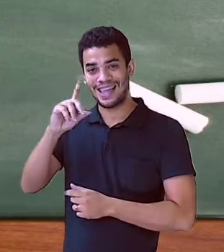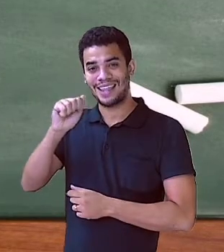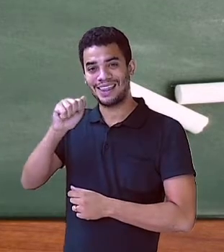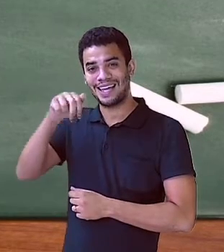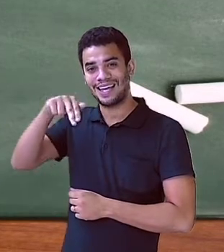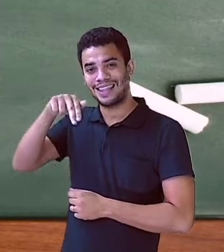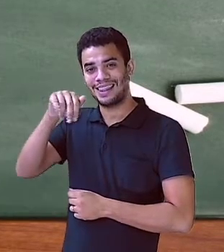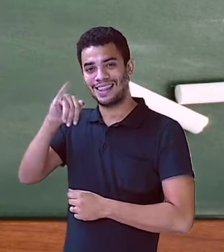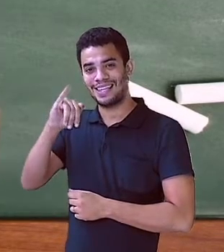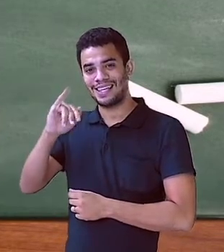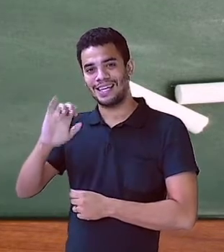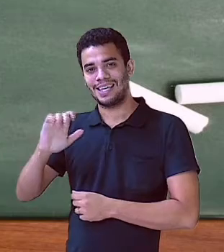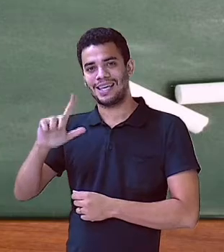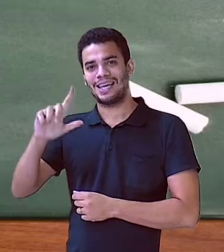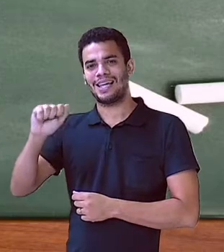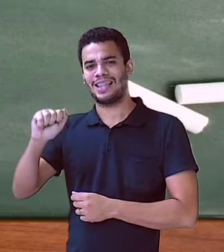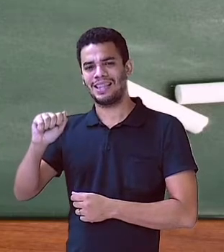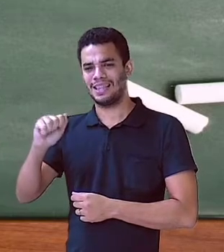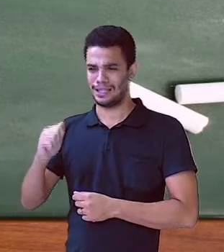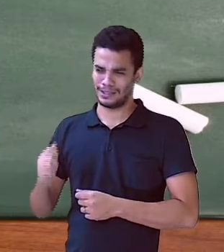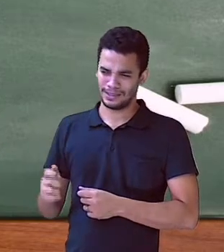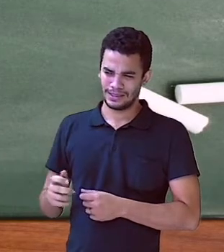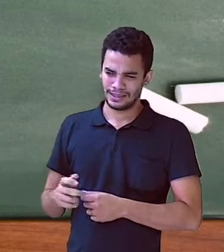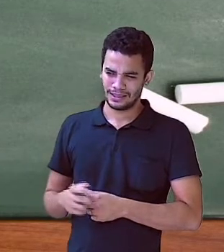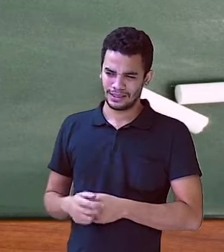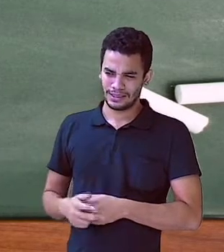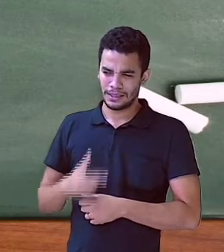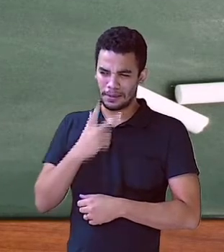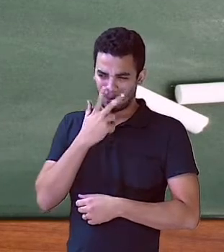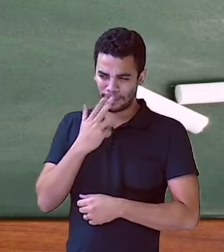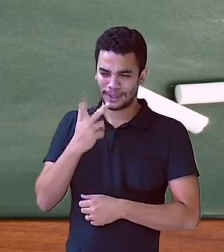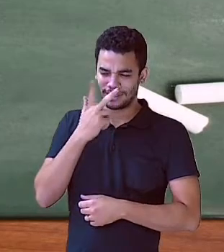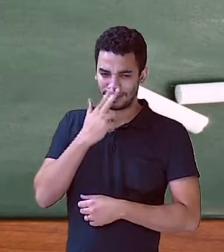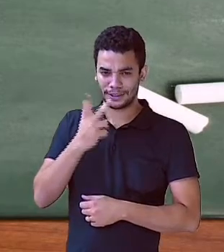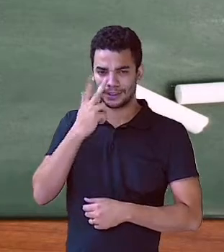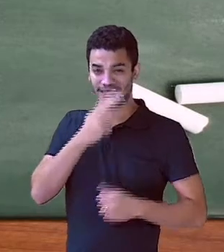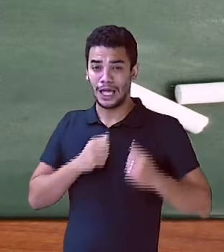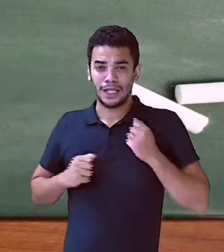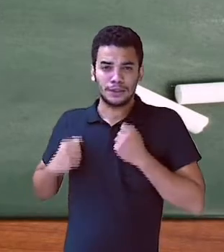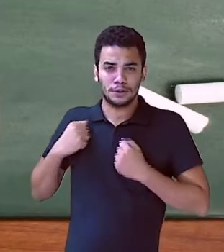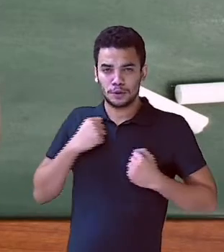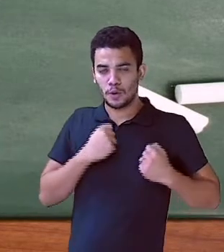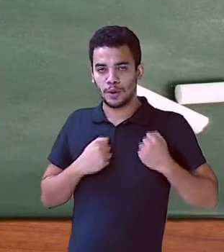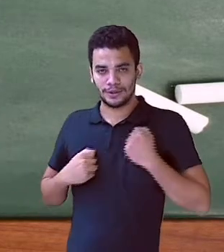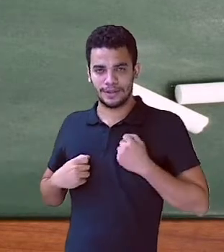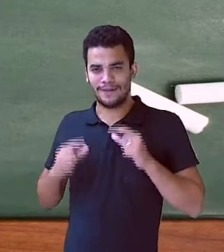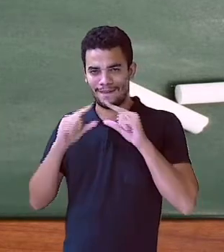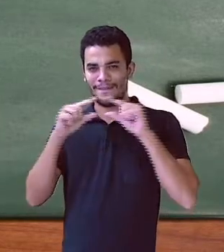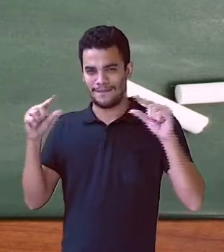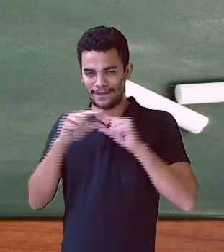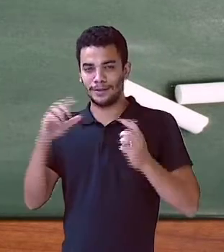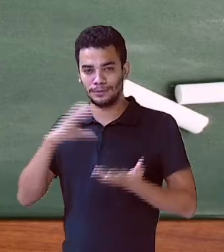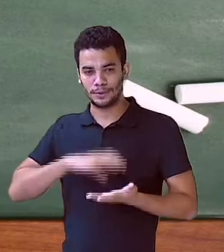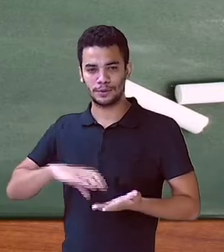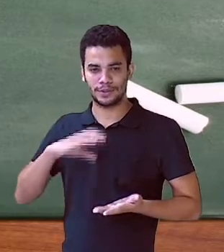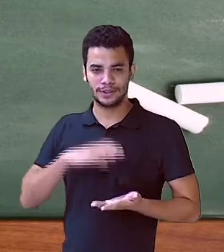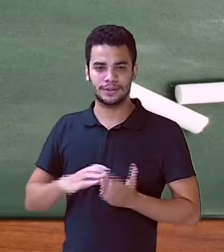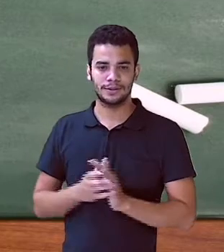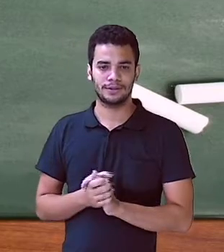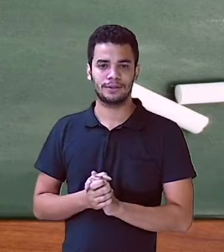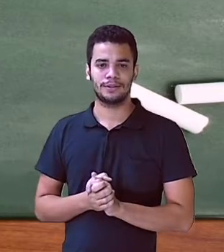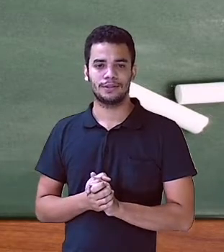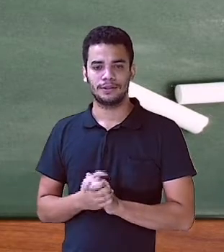Verbo de ligação parecia. E o ansiosa? Característica. E isso relacionado com